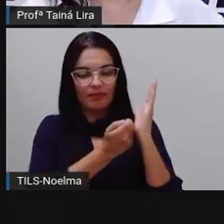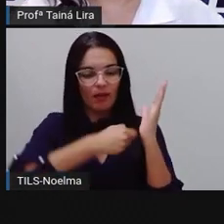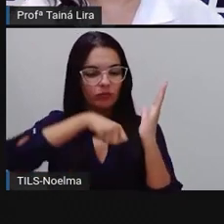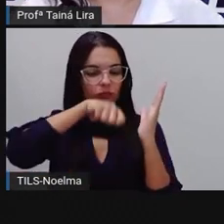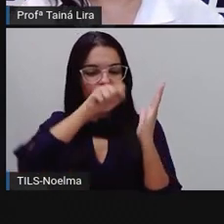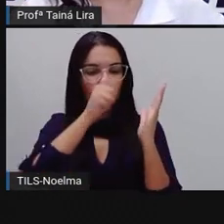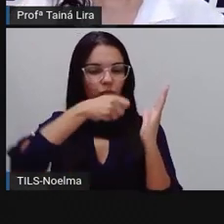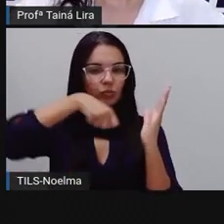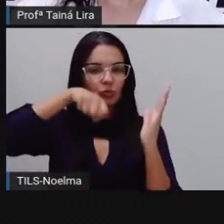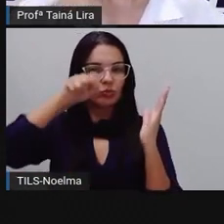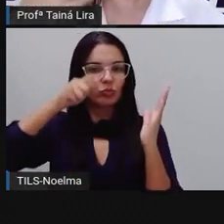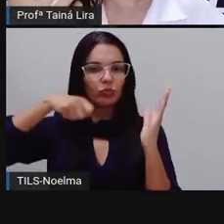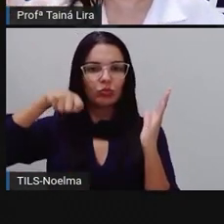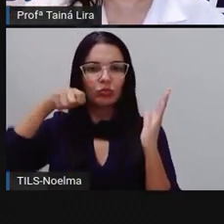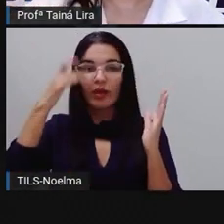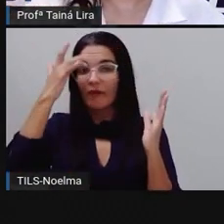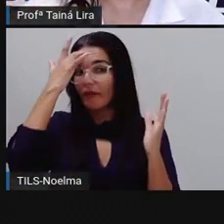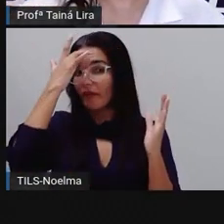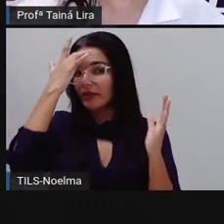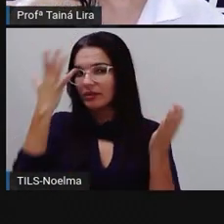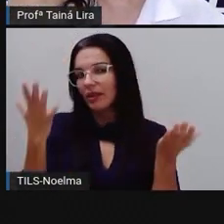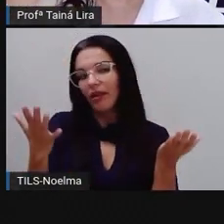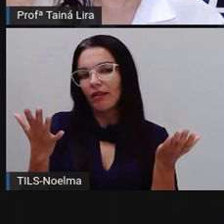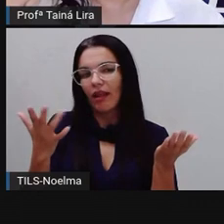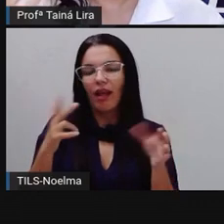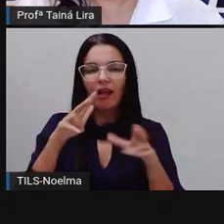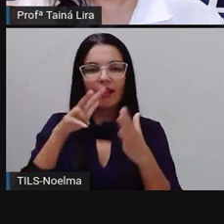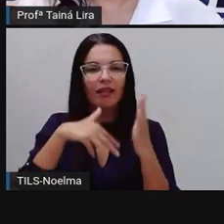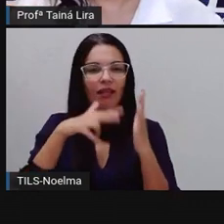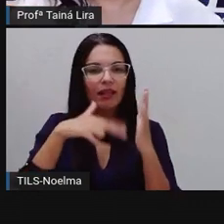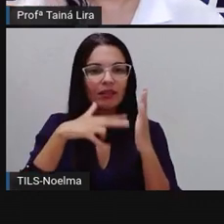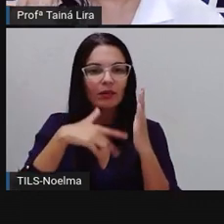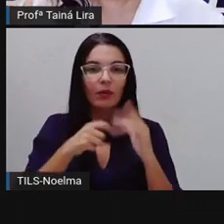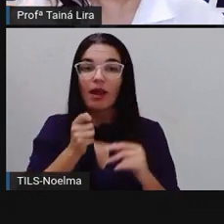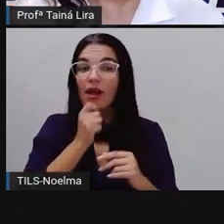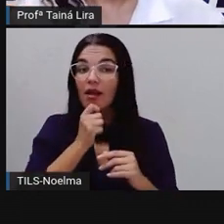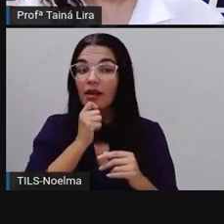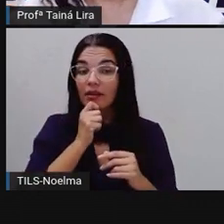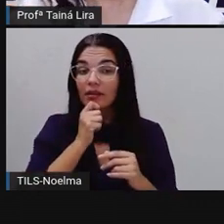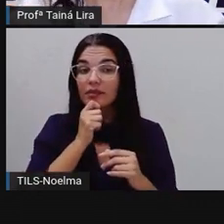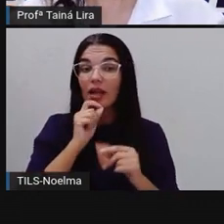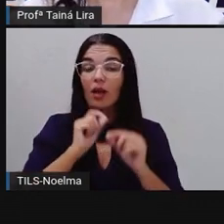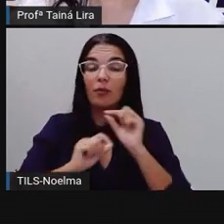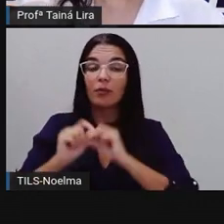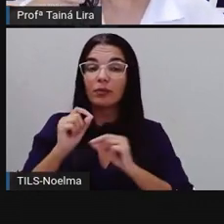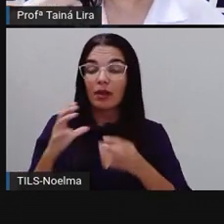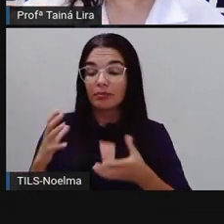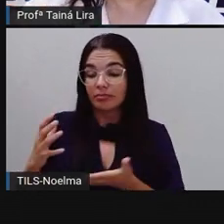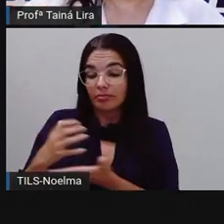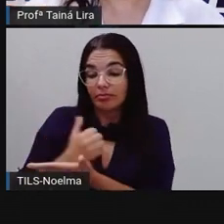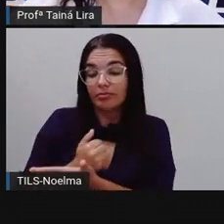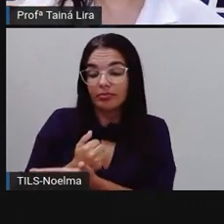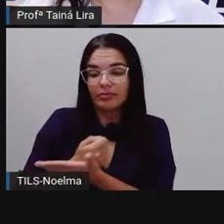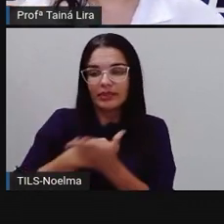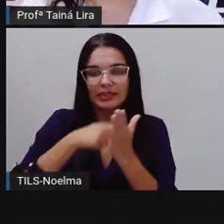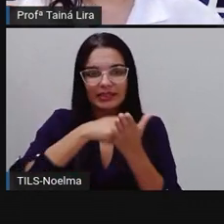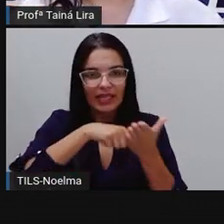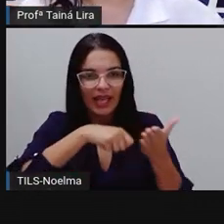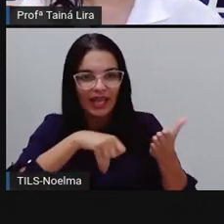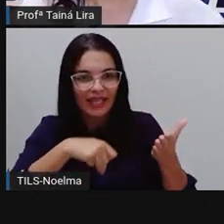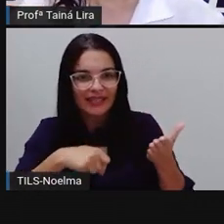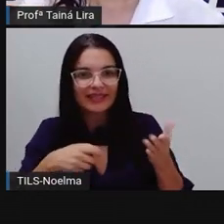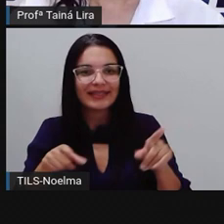quando a gente quer facilitar a leitura, quando a gente ainda está se apropriando da escrita. Então, a Pró traz o